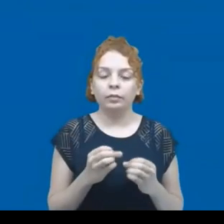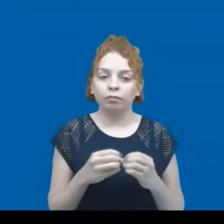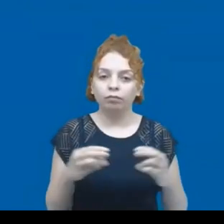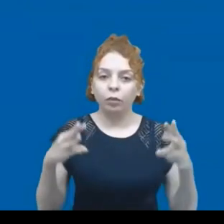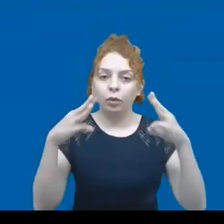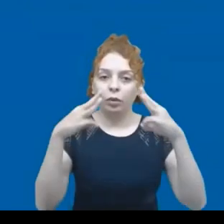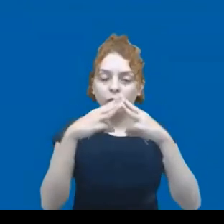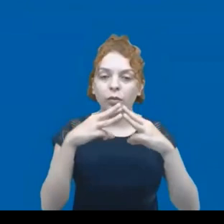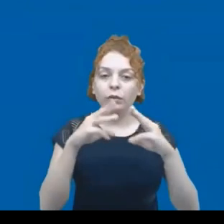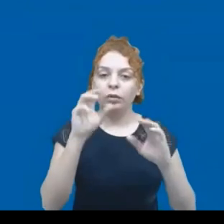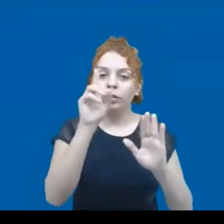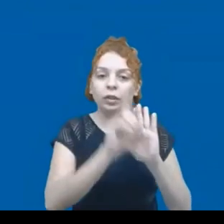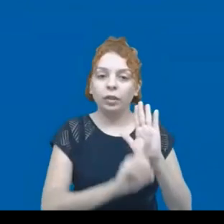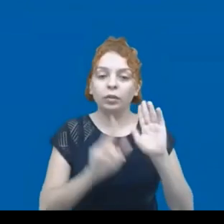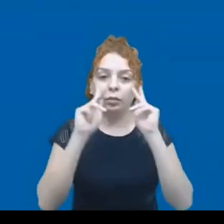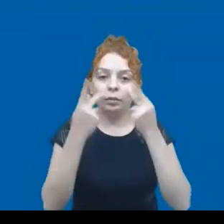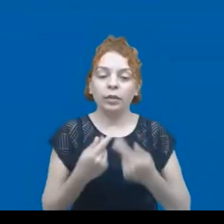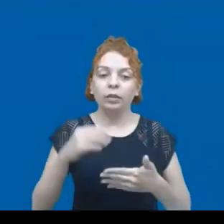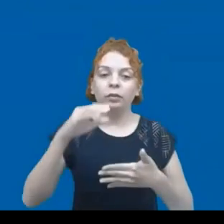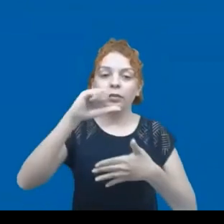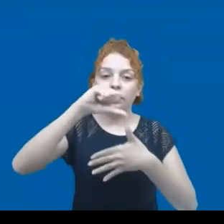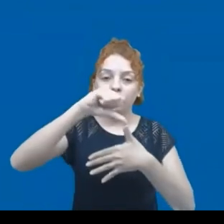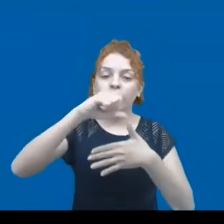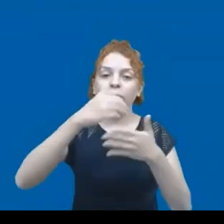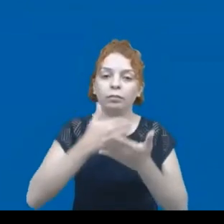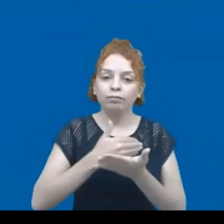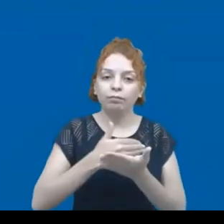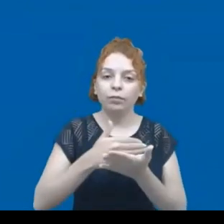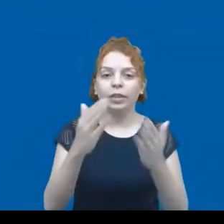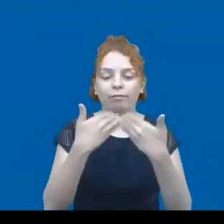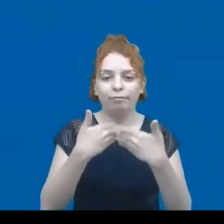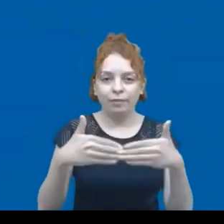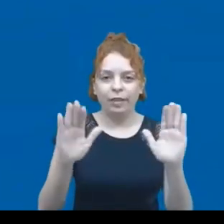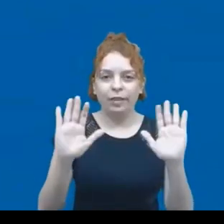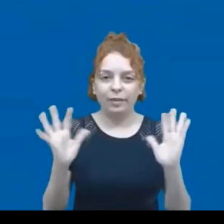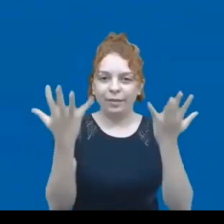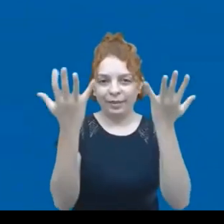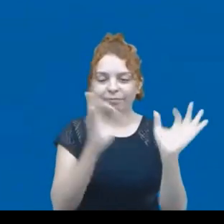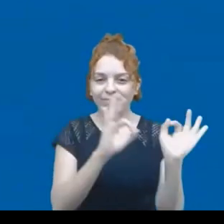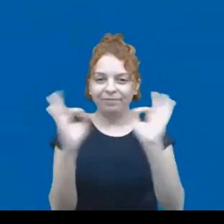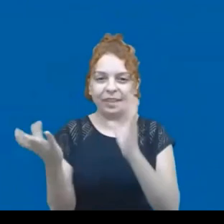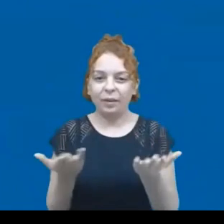janela. para a América do Sul, para fazer a... os demais apresentadores.